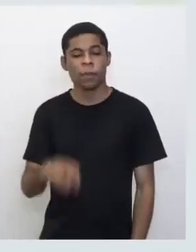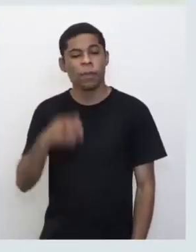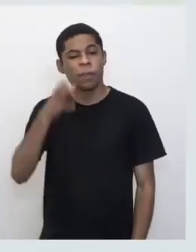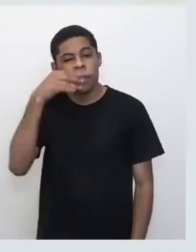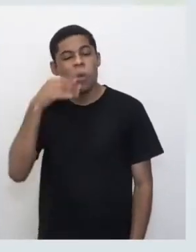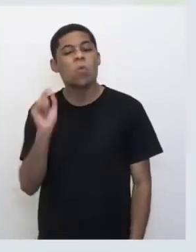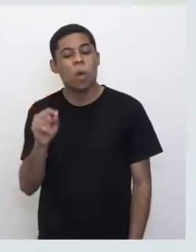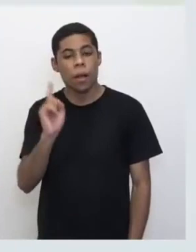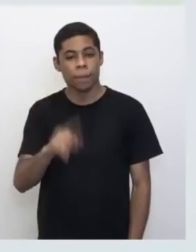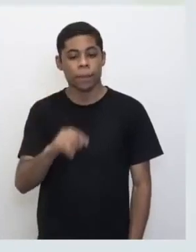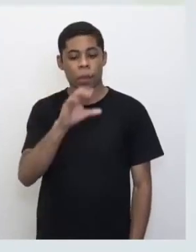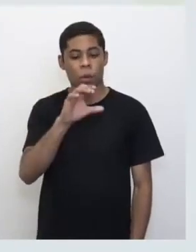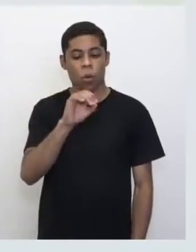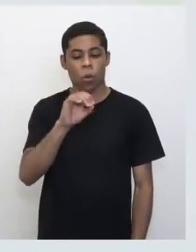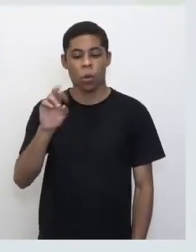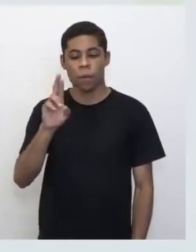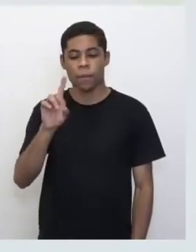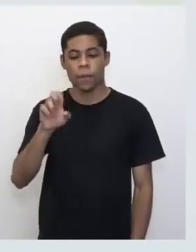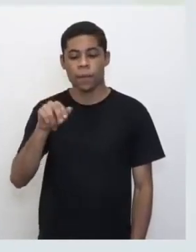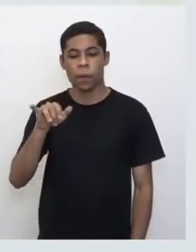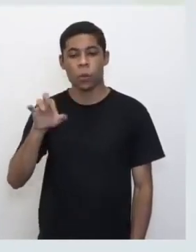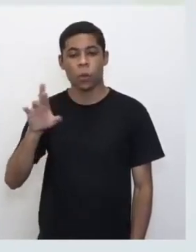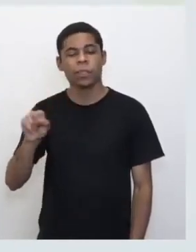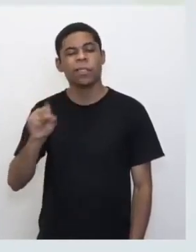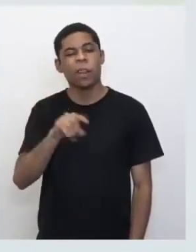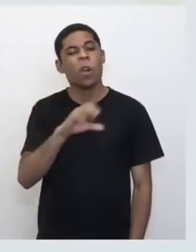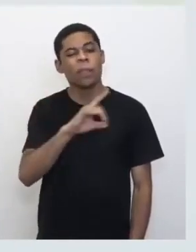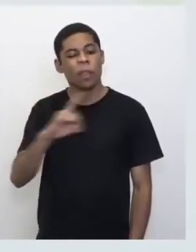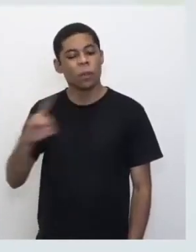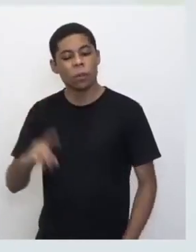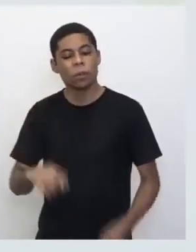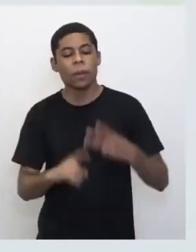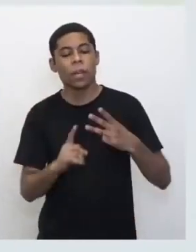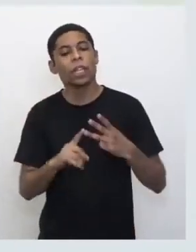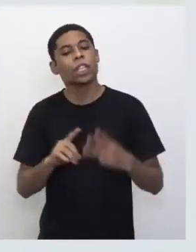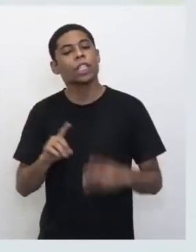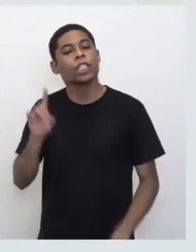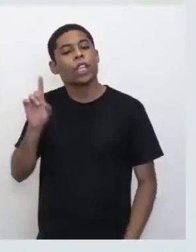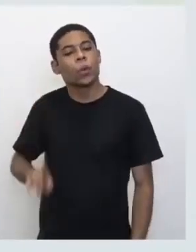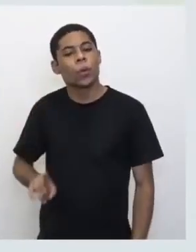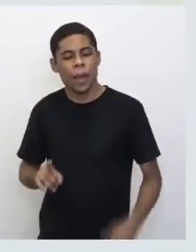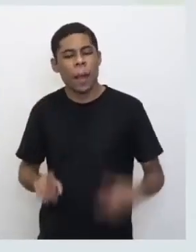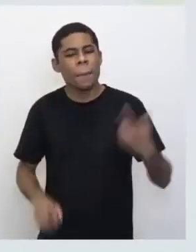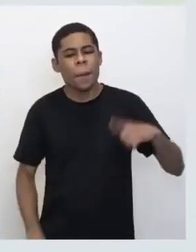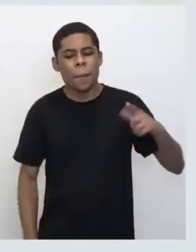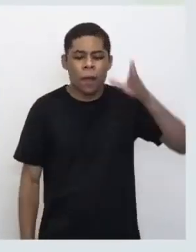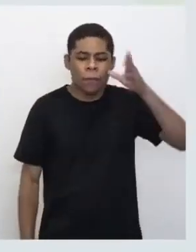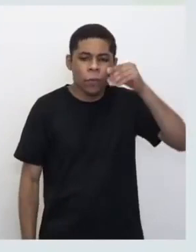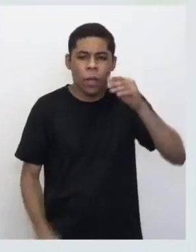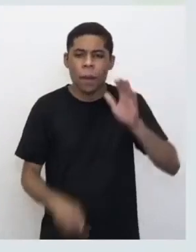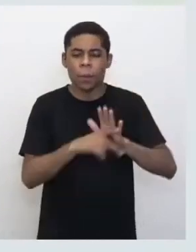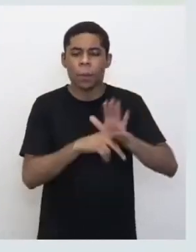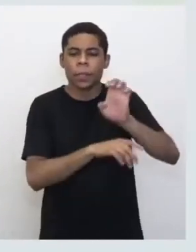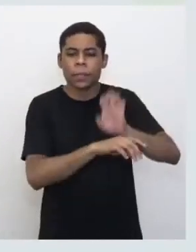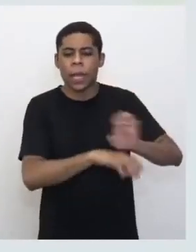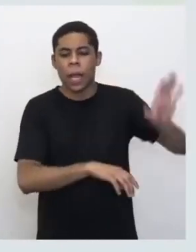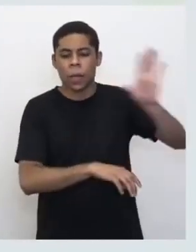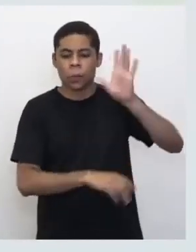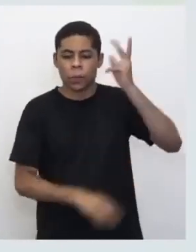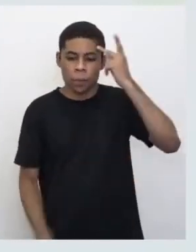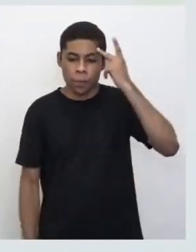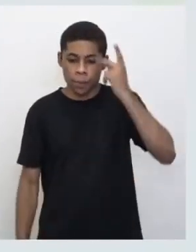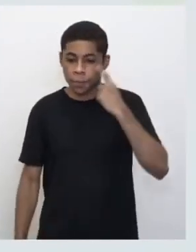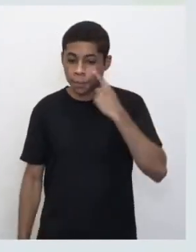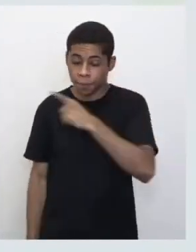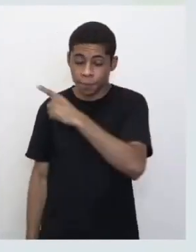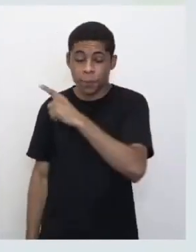Os coordenadores, diretores e demais funcionários do estado, tá? Então, aqui a gente